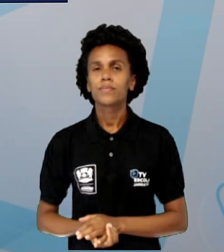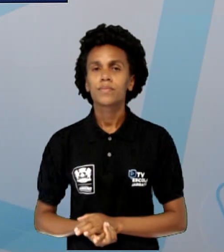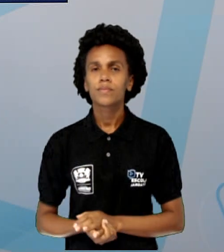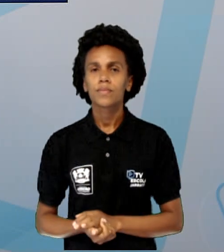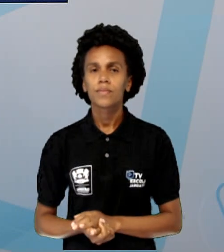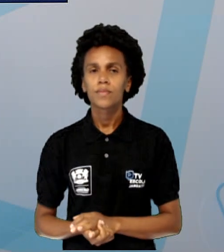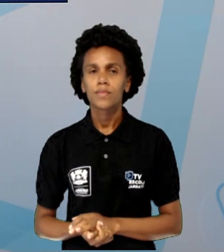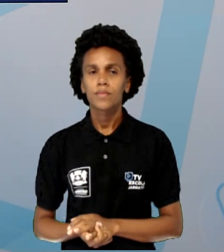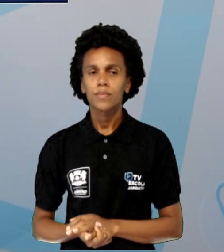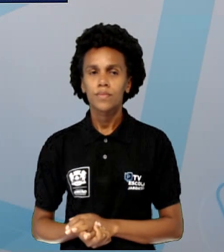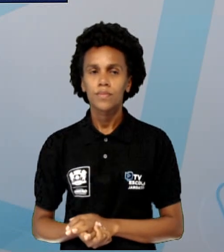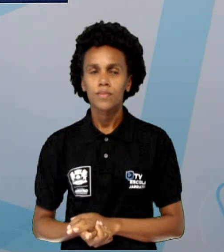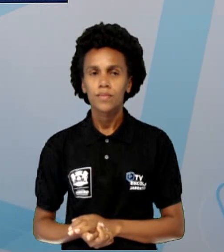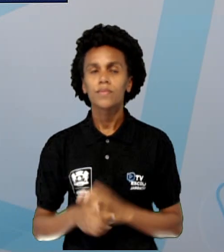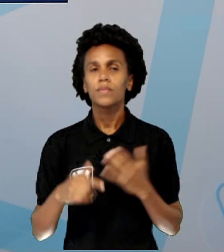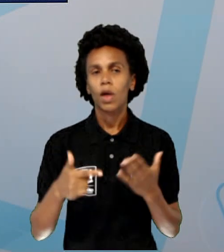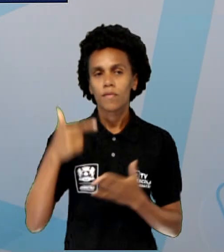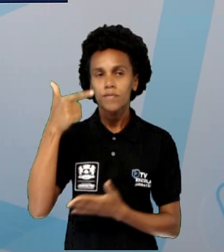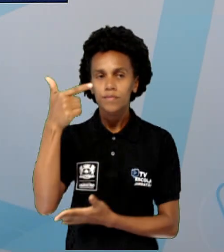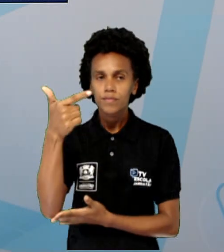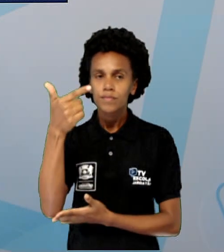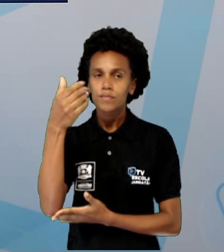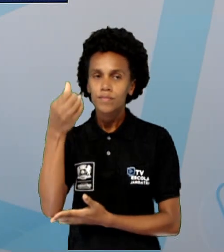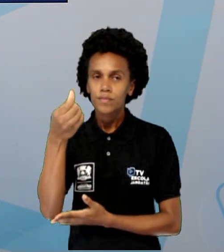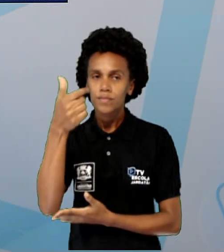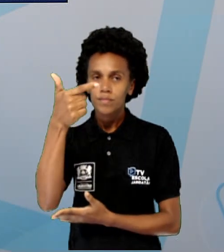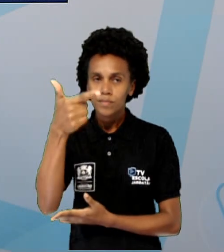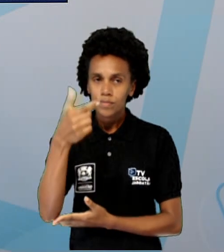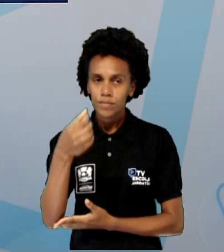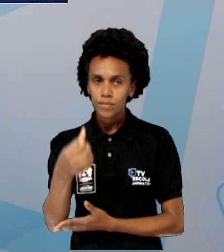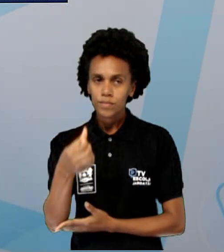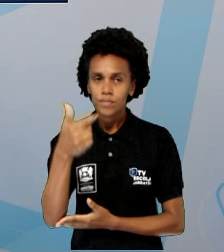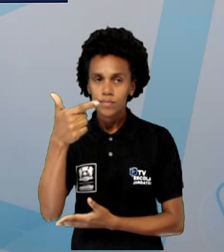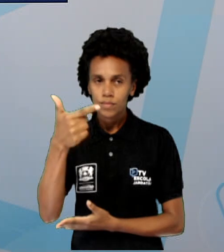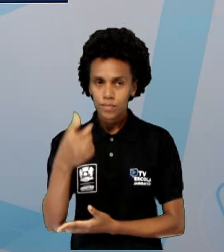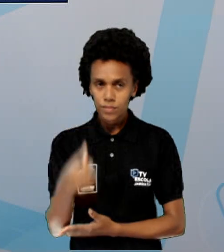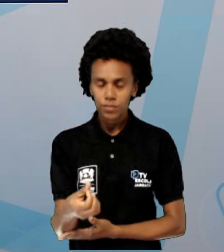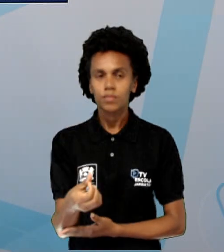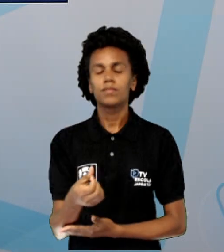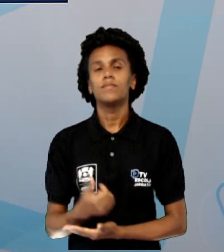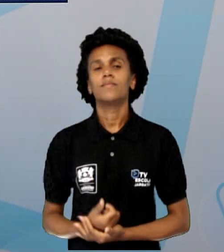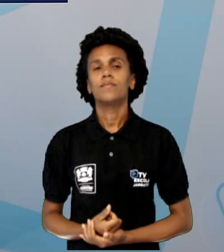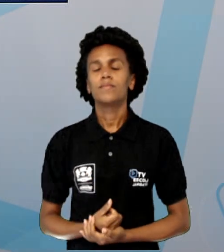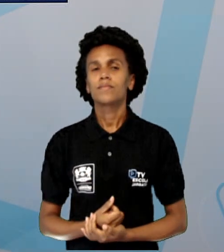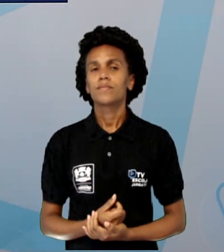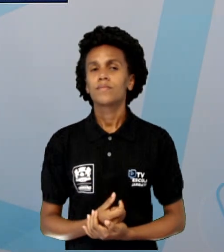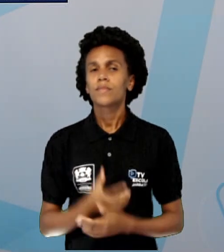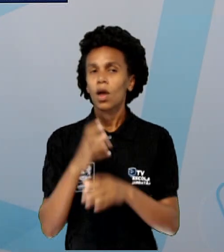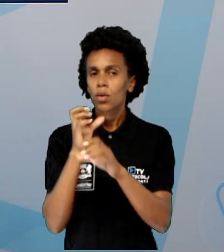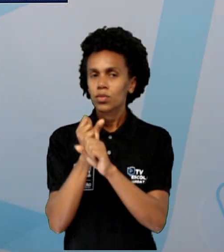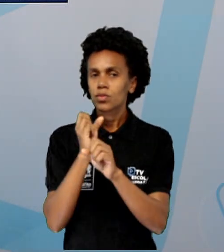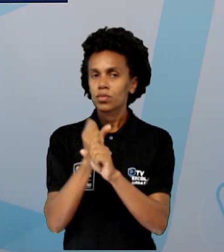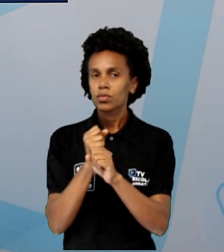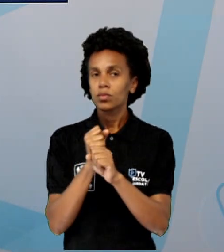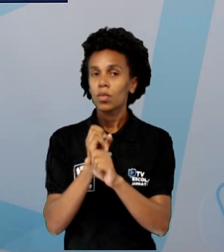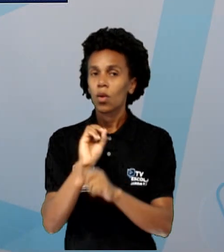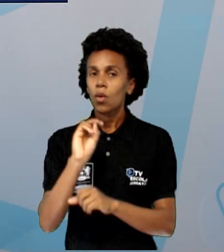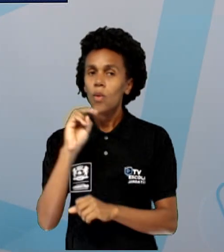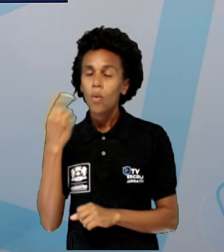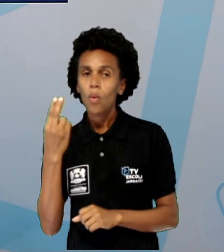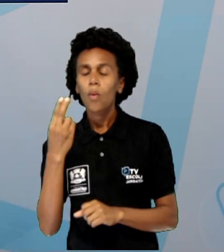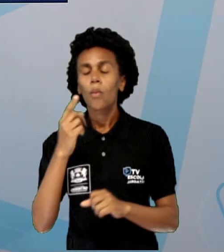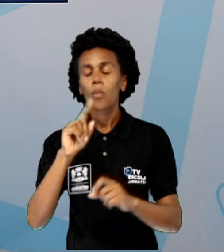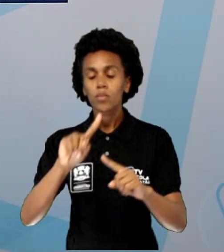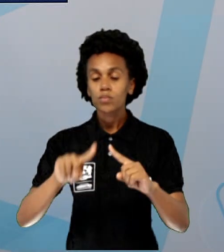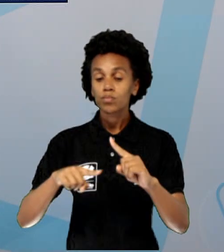eu coloquei 26, 26 e 26 e fiz a soma nessa ordem. Ou utilizar essa composição de multiplicação,